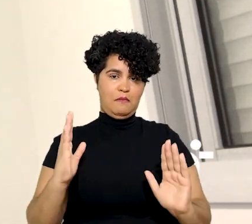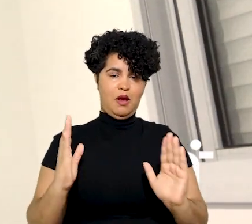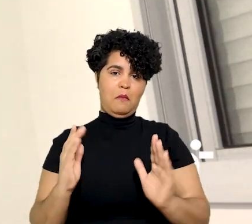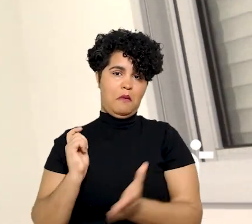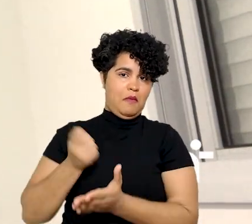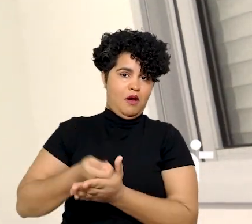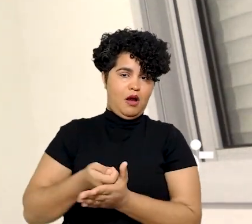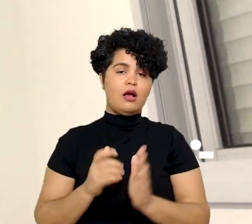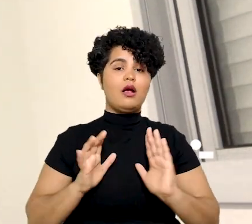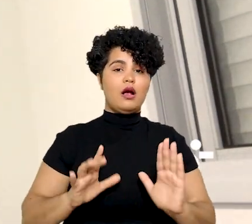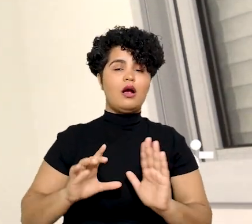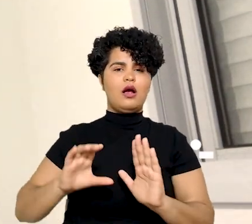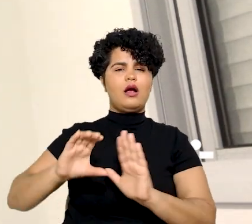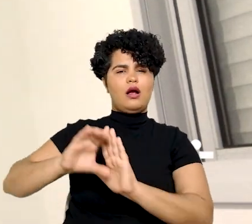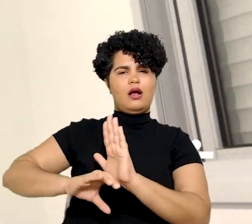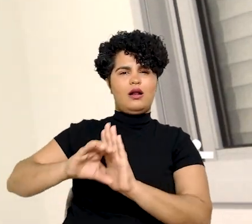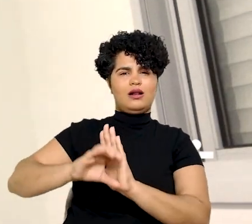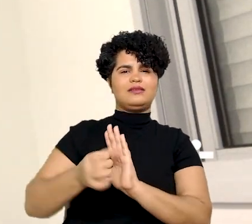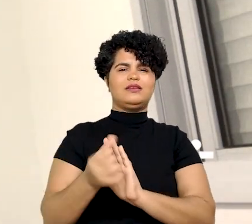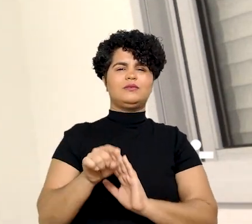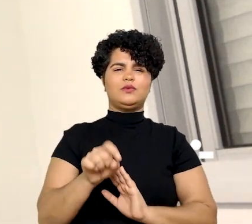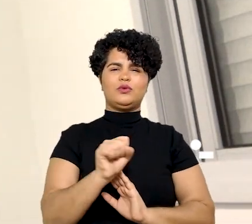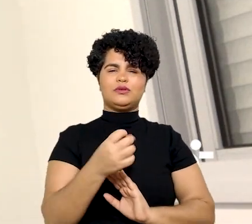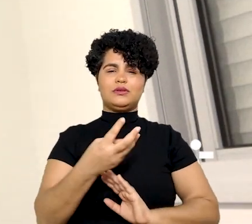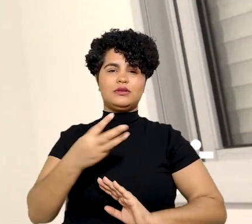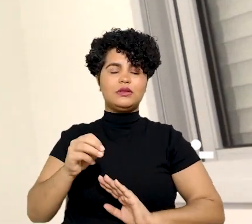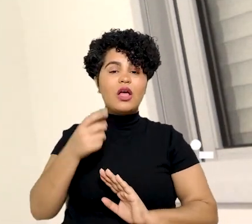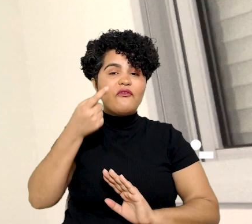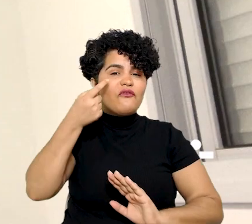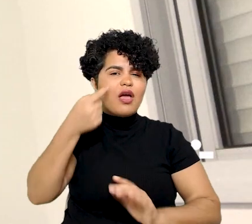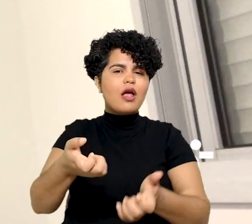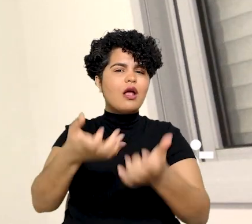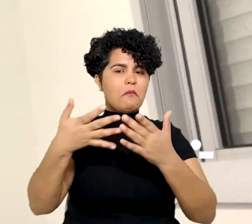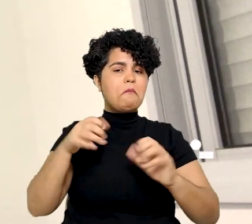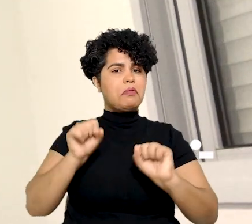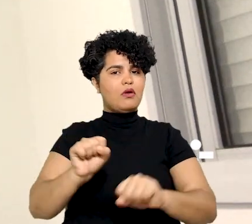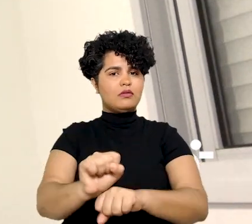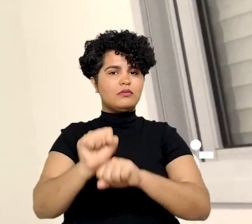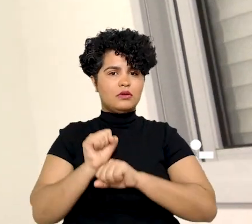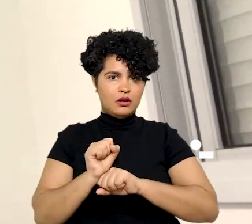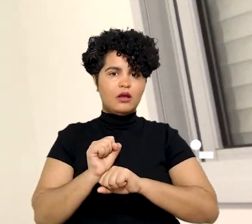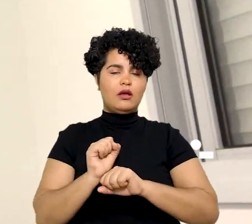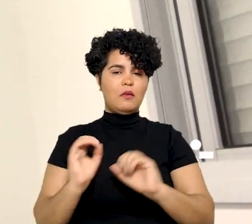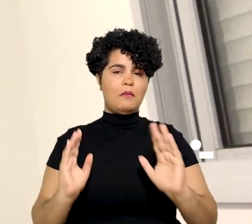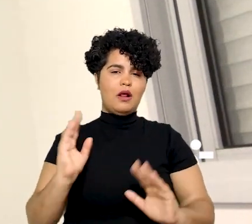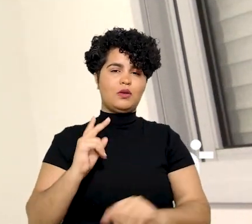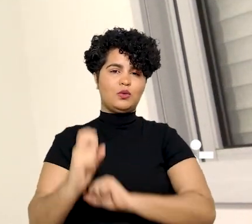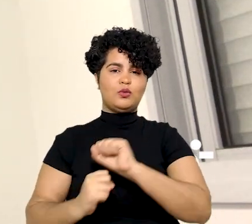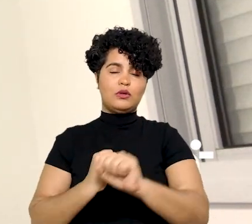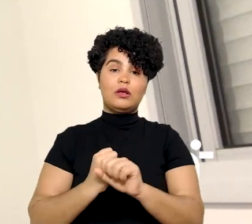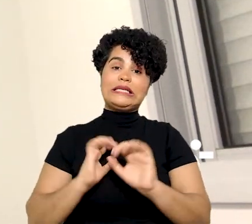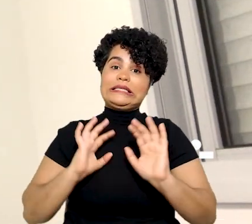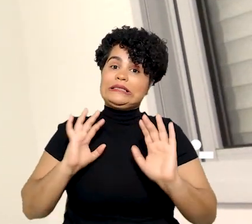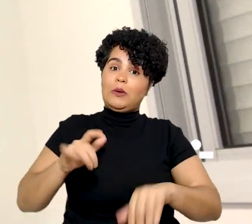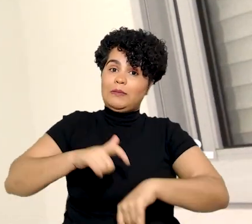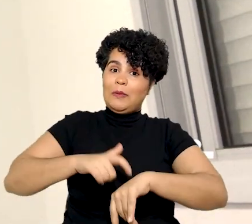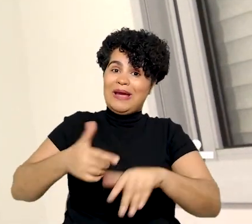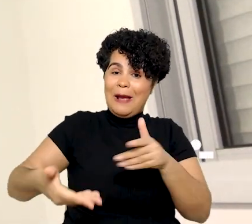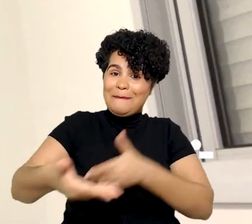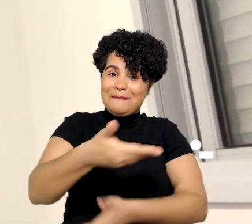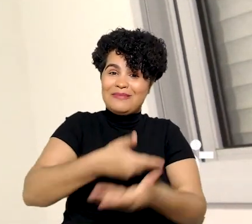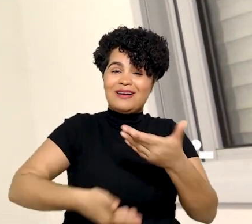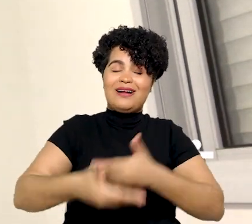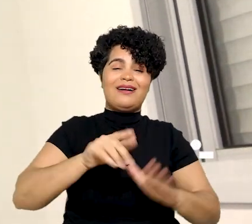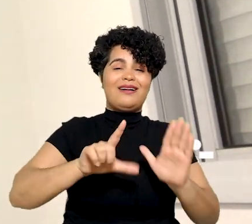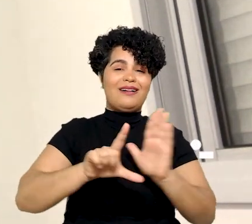embora o artigo 40 caput da Lei nº.830 preveja a suspensão desse prazo prescricional, a